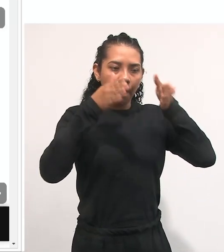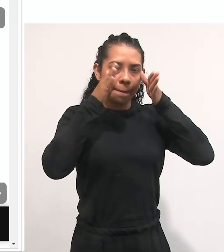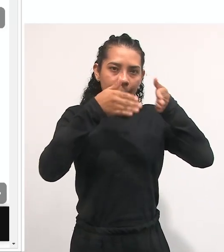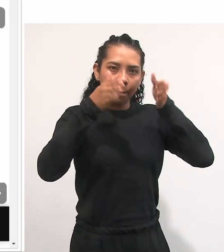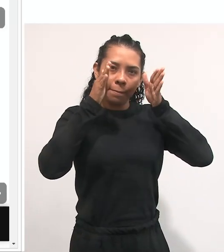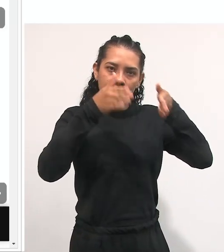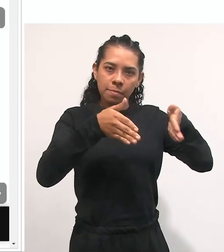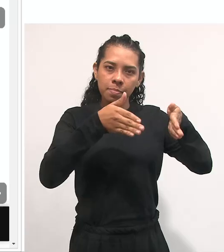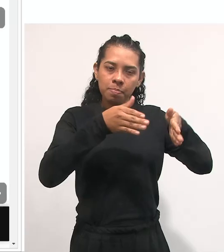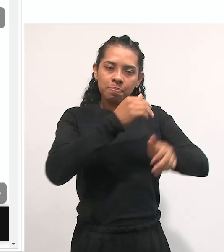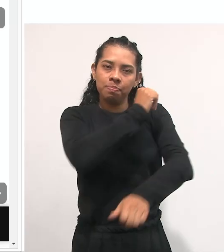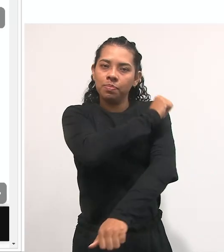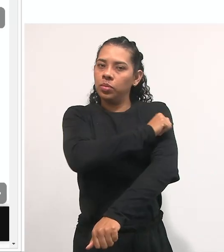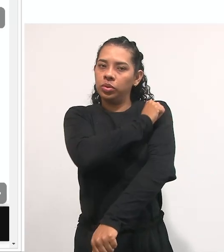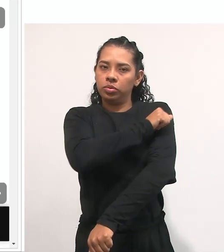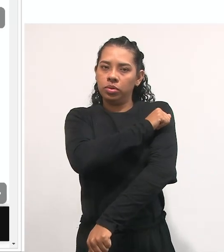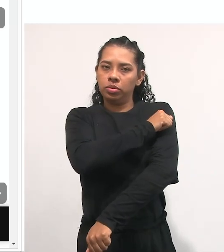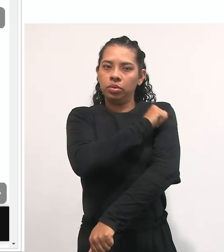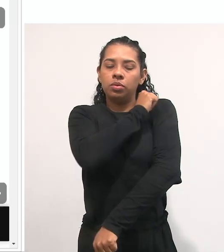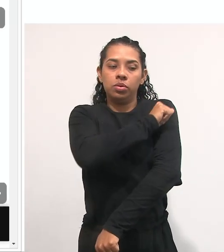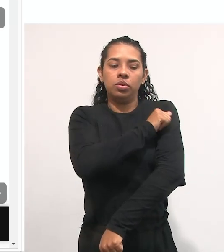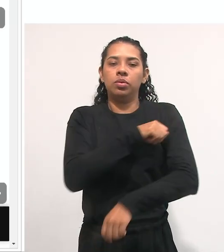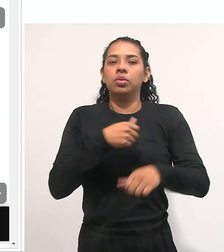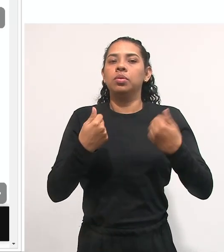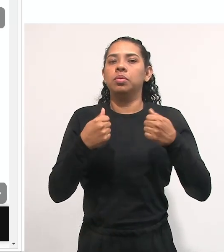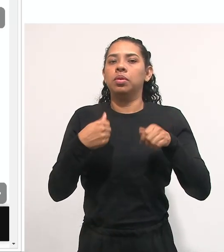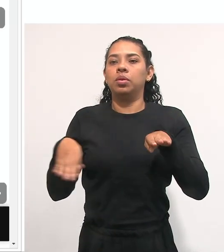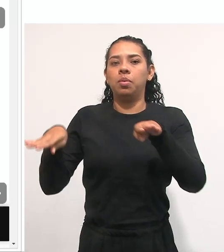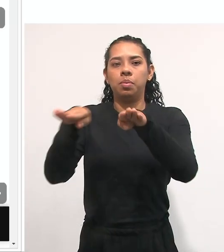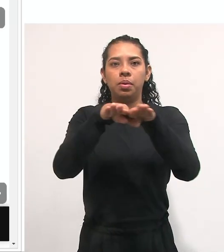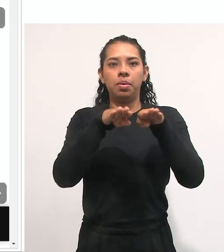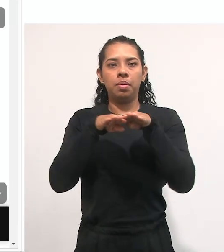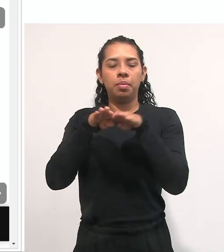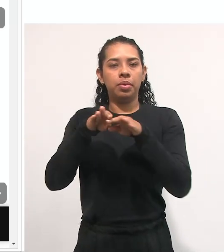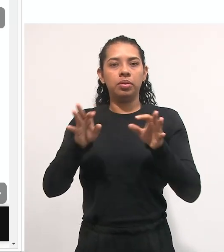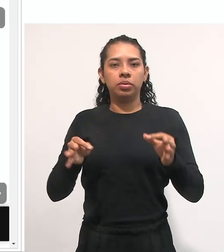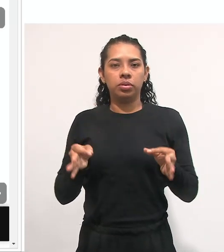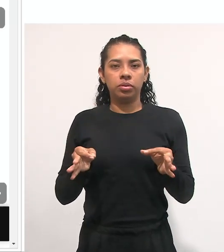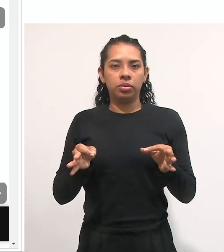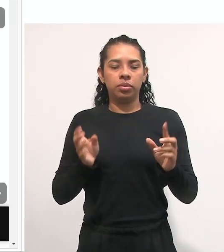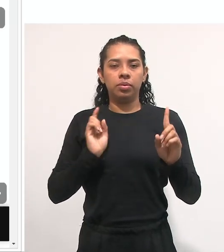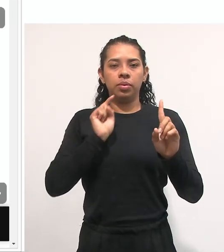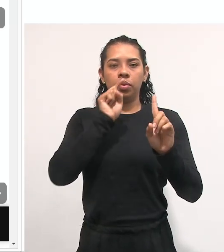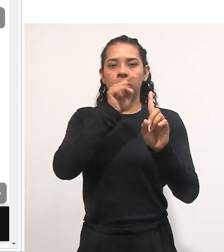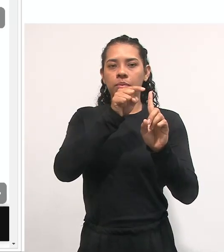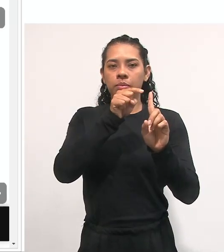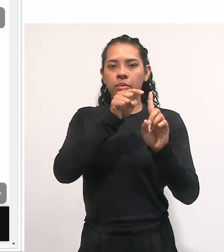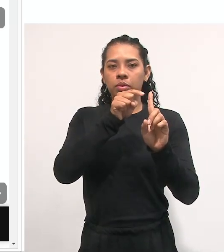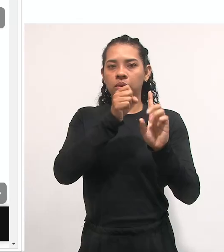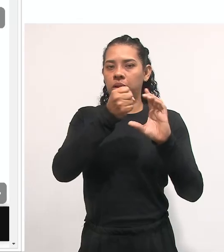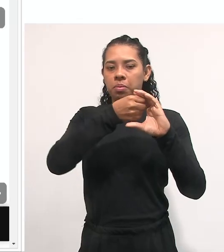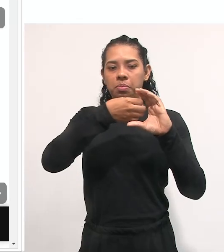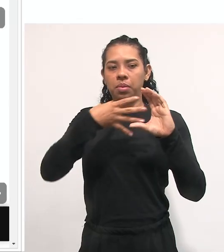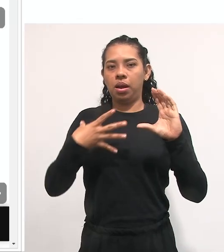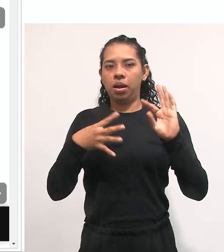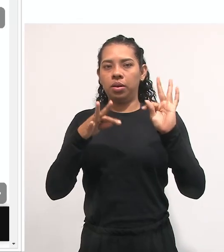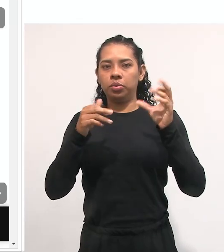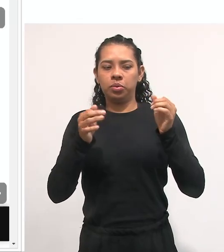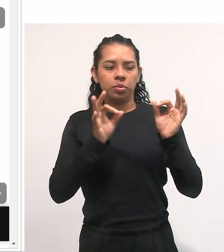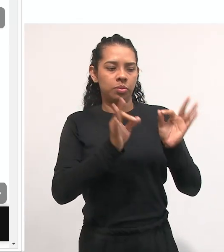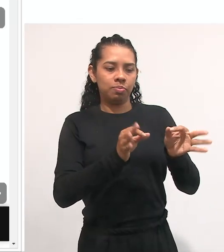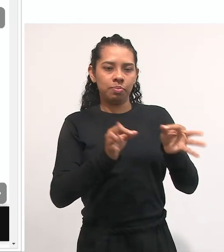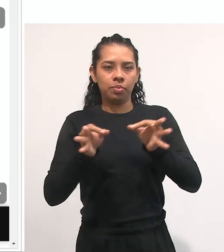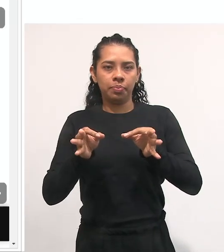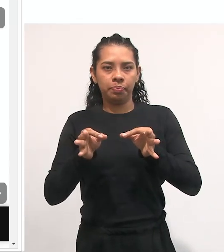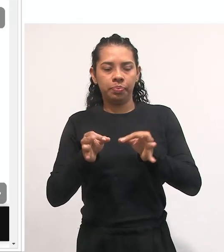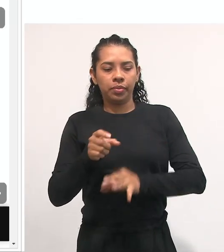e no desempenho dos alunos em relação a um padrão definido. Qual que era o objetivo? Classificar e ordenar os alunos de acordo